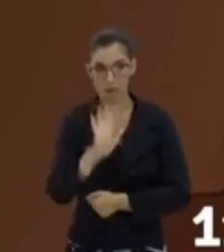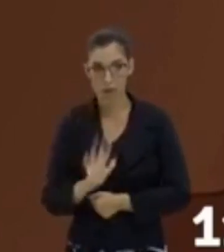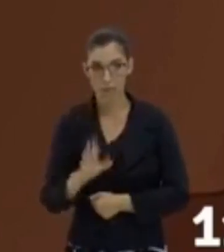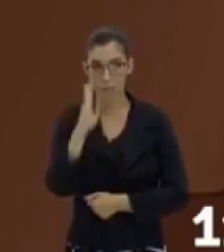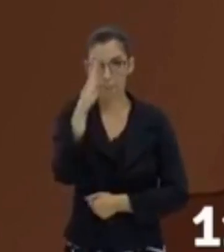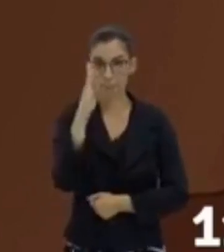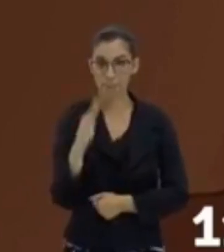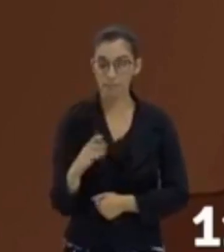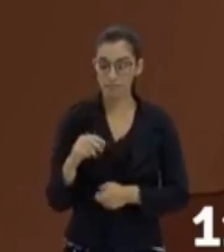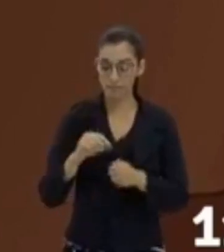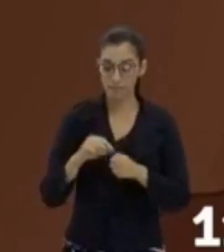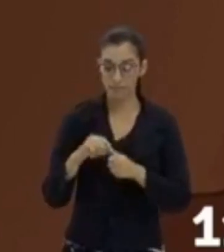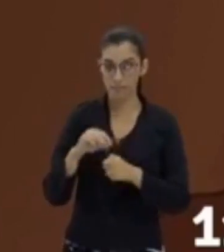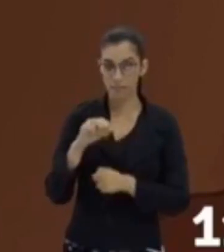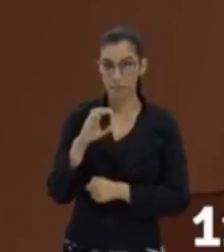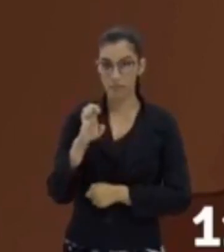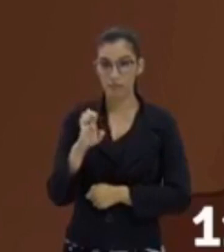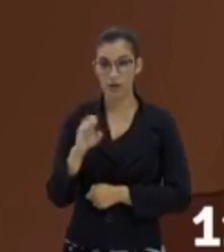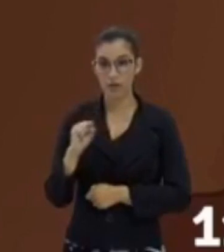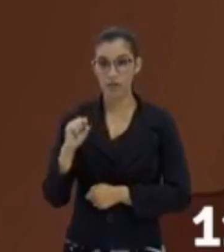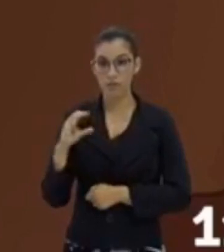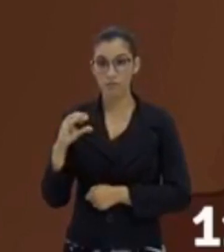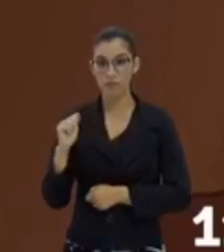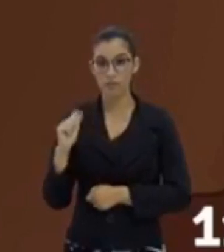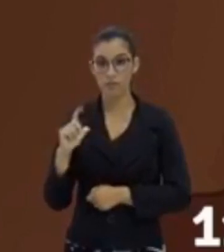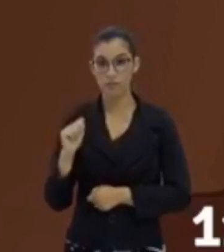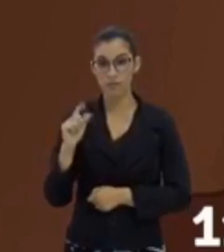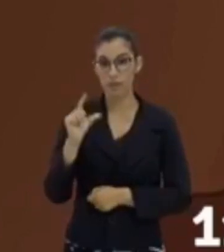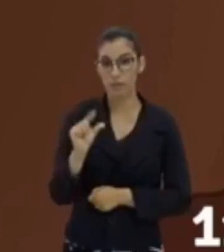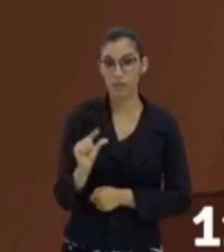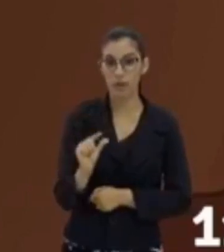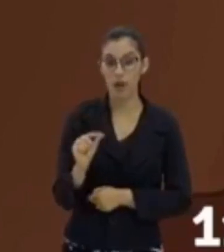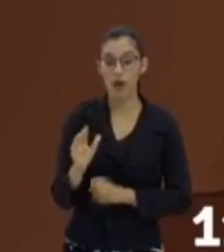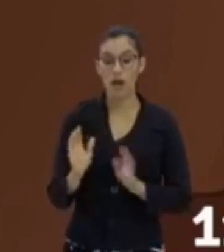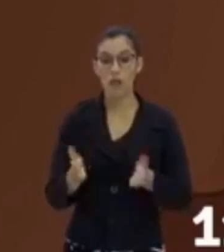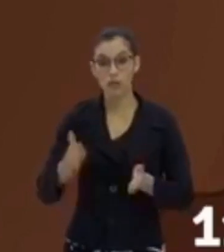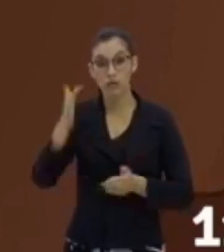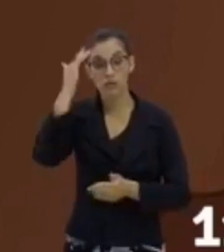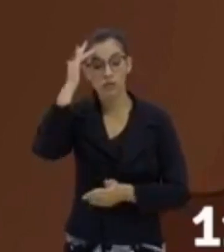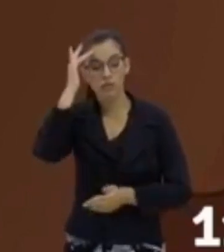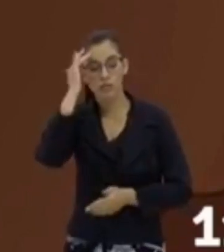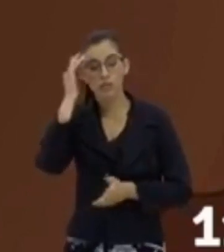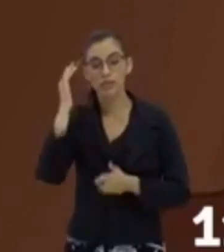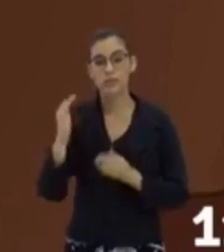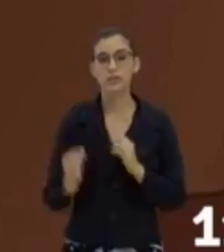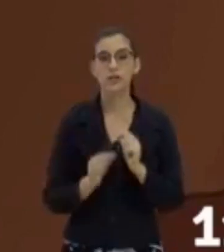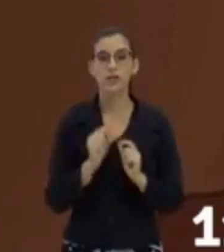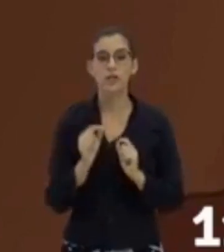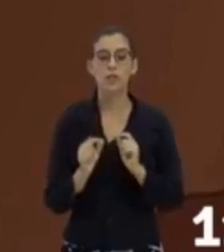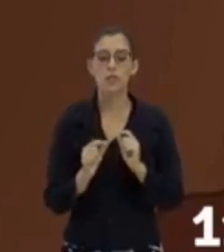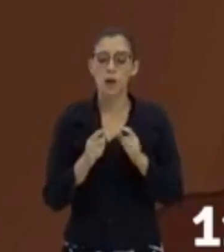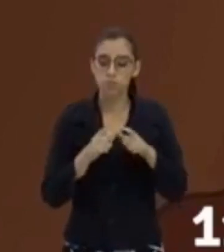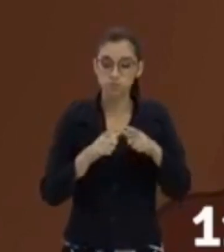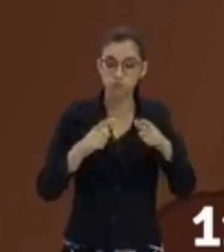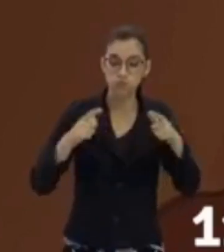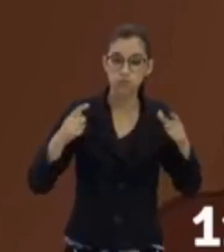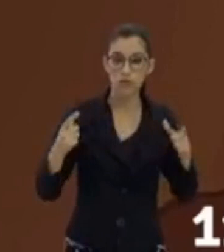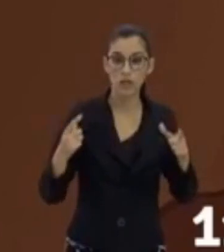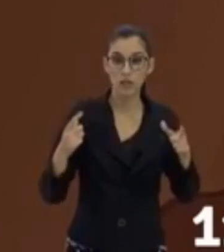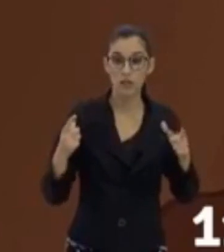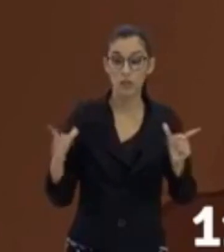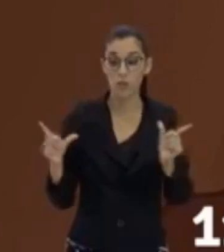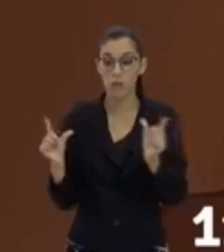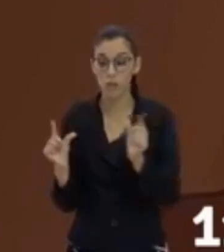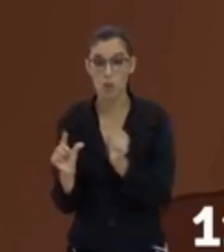que entender o que é uma escala grande e o que é uma escala pequena. Eu vou começar aqui com a escala grande.